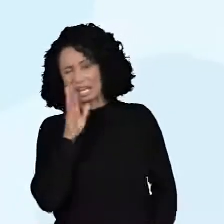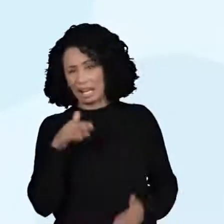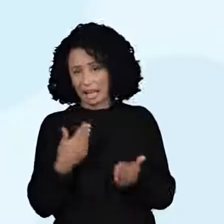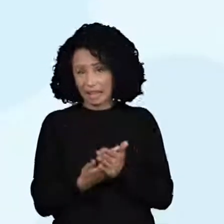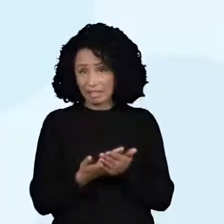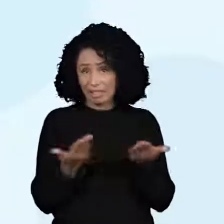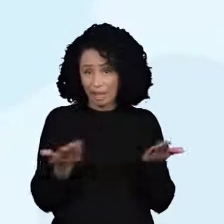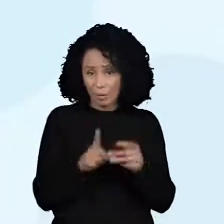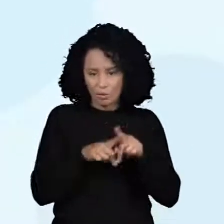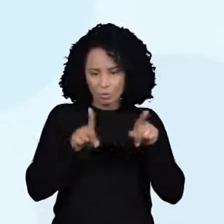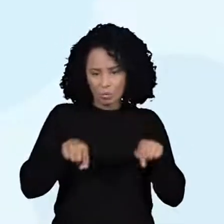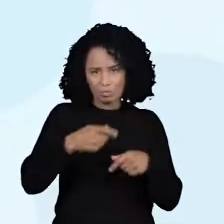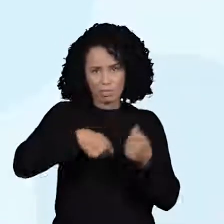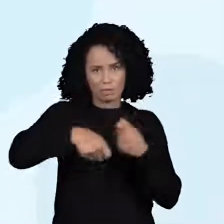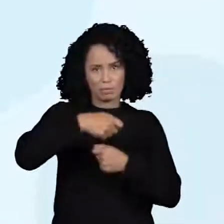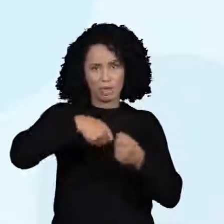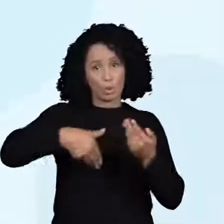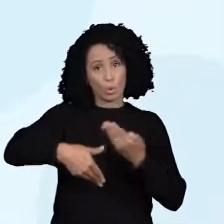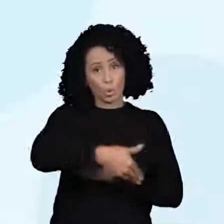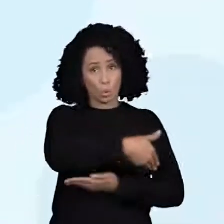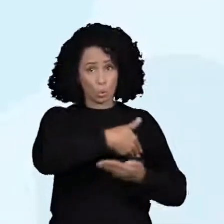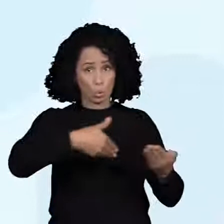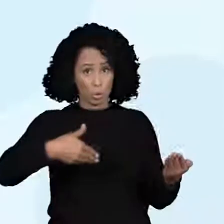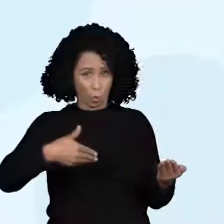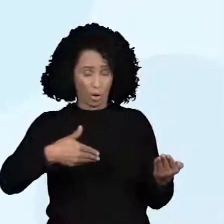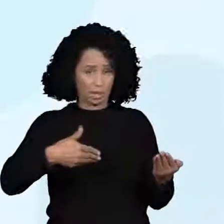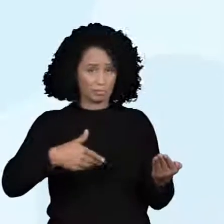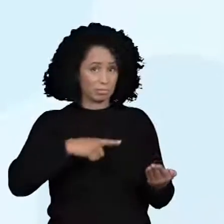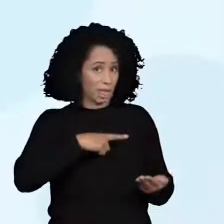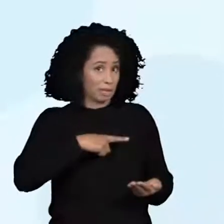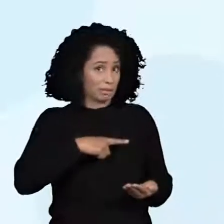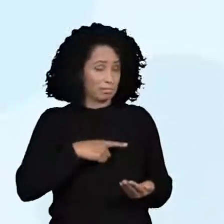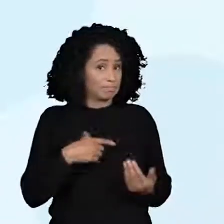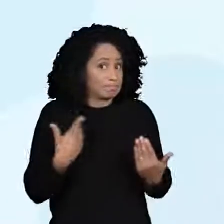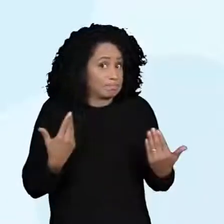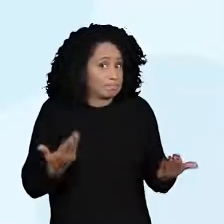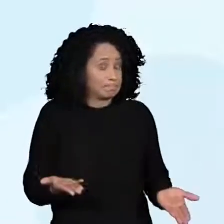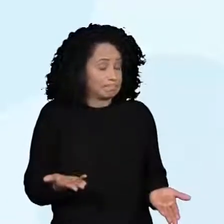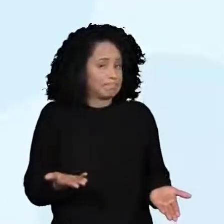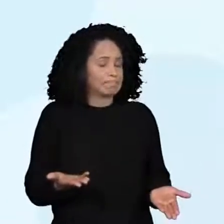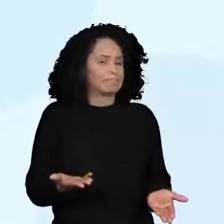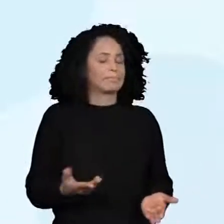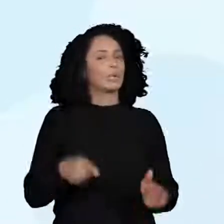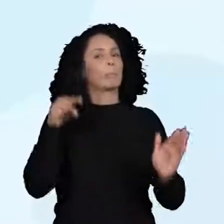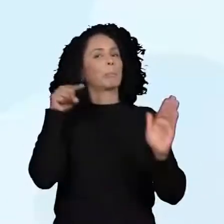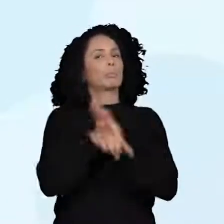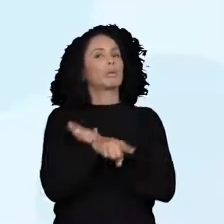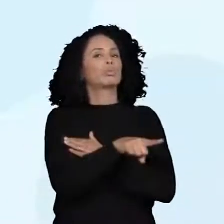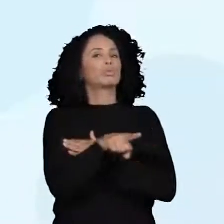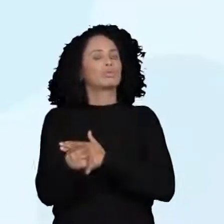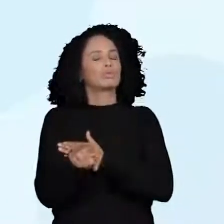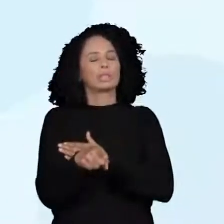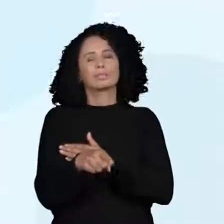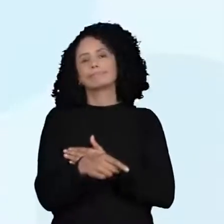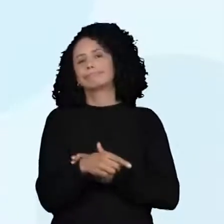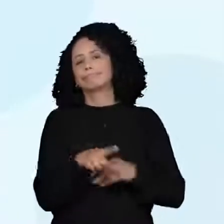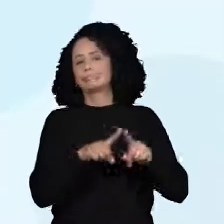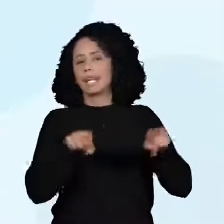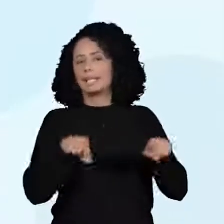Brasil que utiliza a troca como forma de comercialização? Vou deixar essa pergunta para vocês conversarem aí na sala de aula.